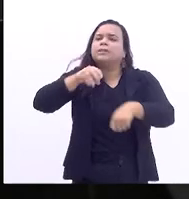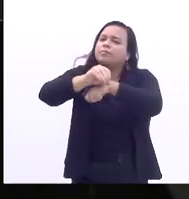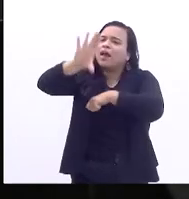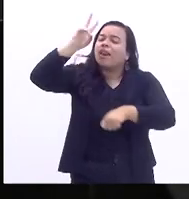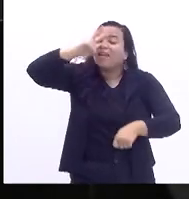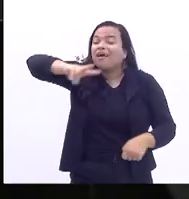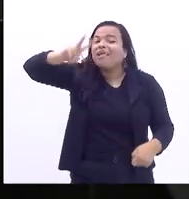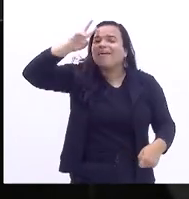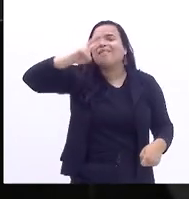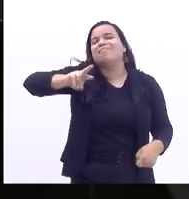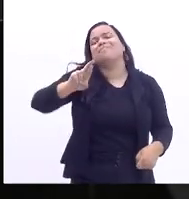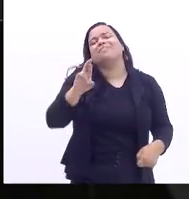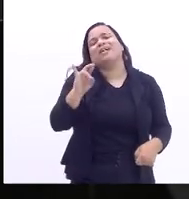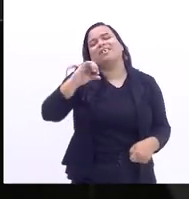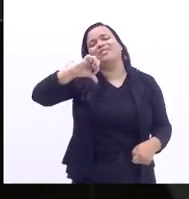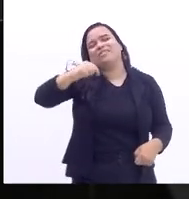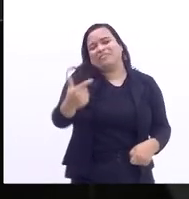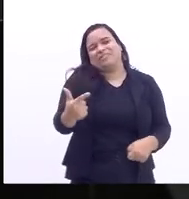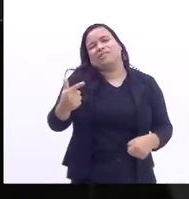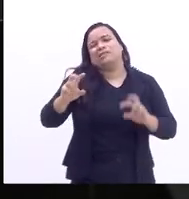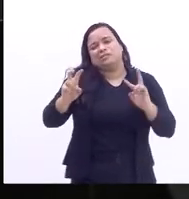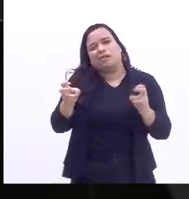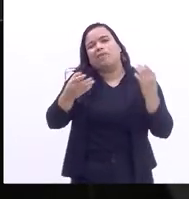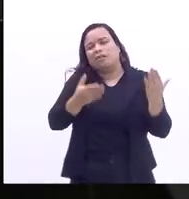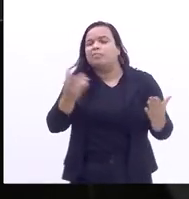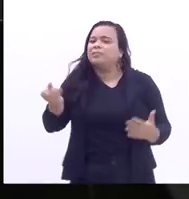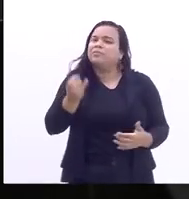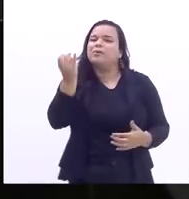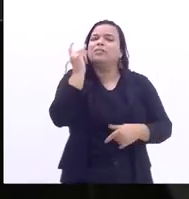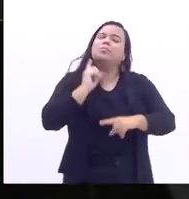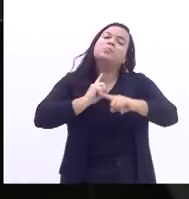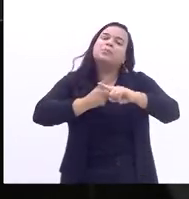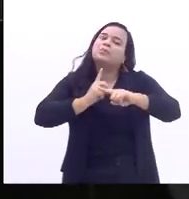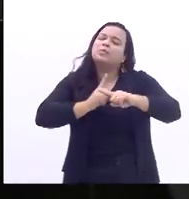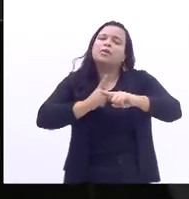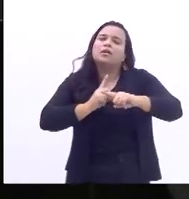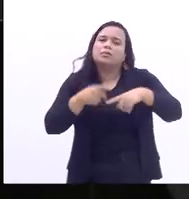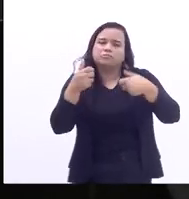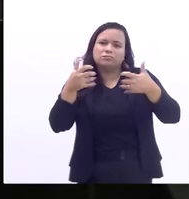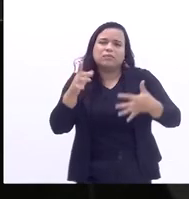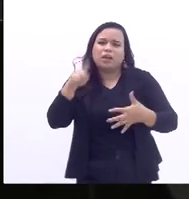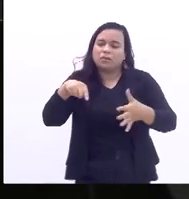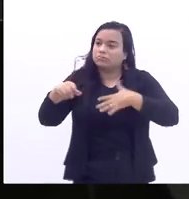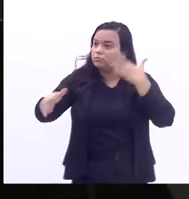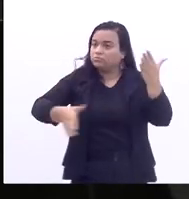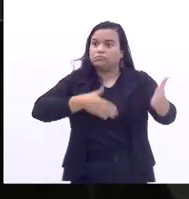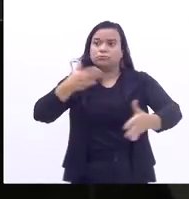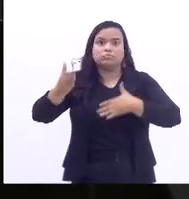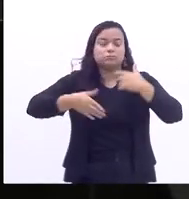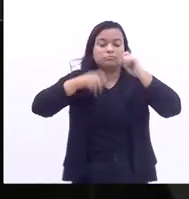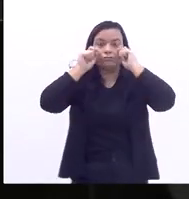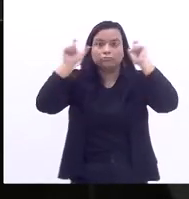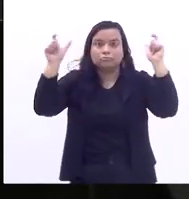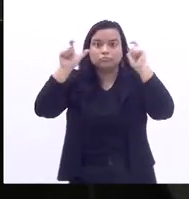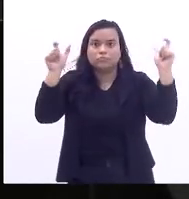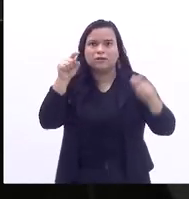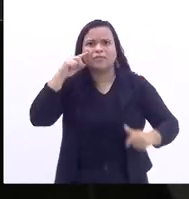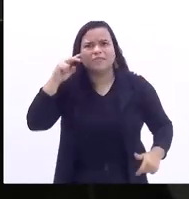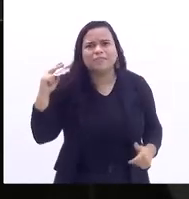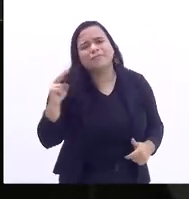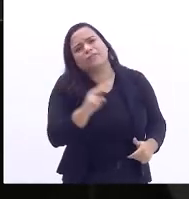essas questões, porque é chocante você